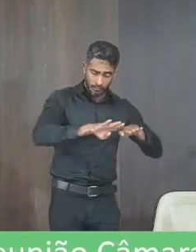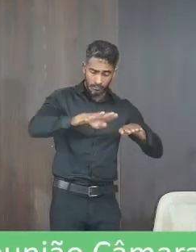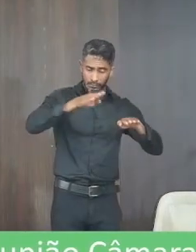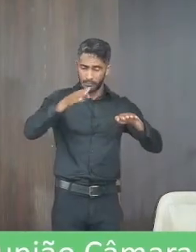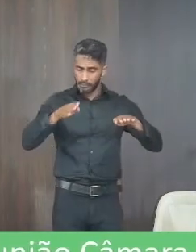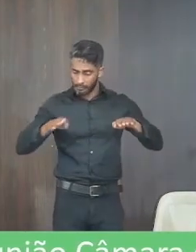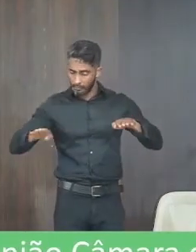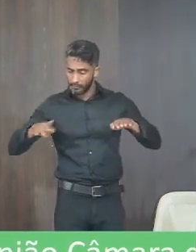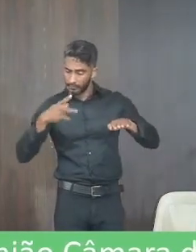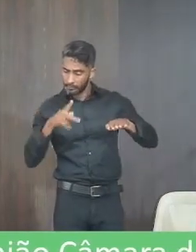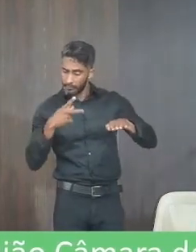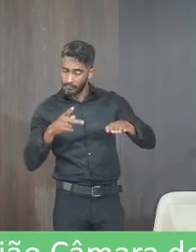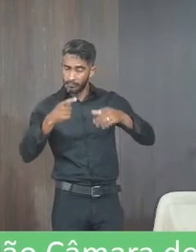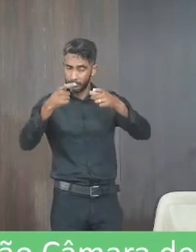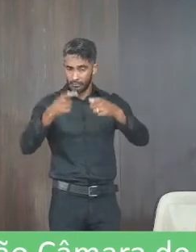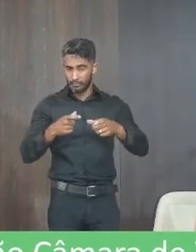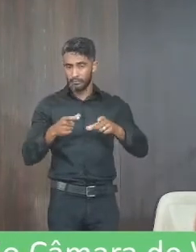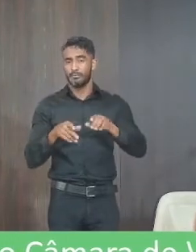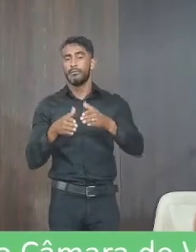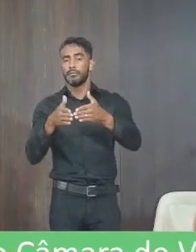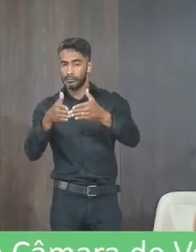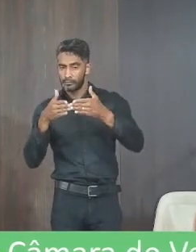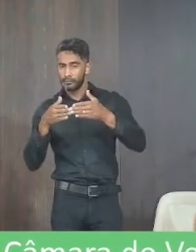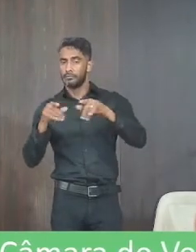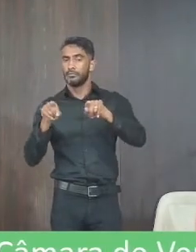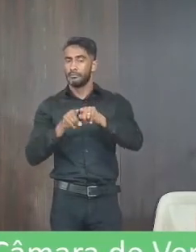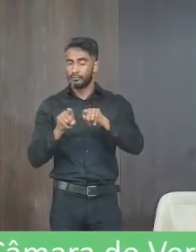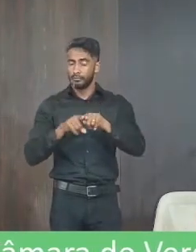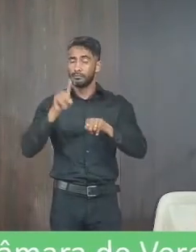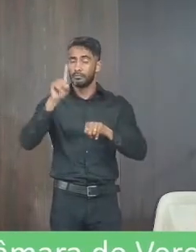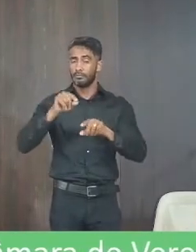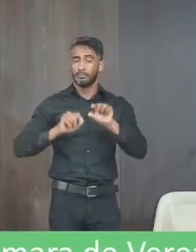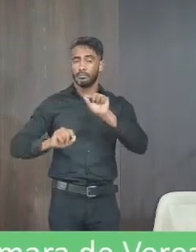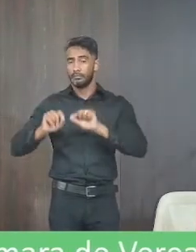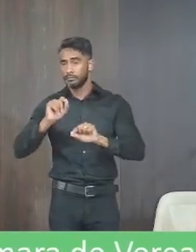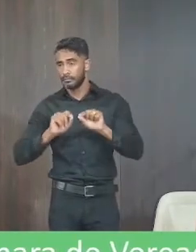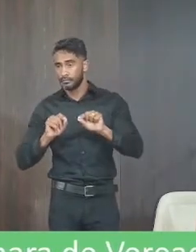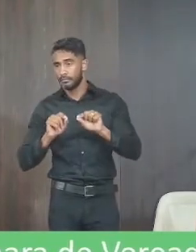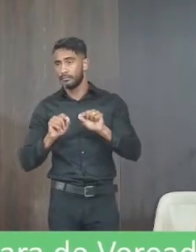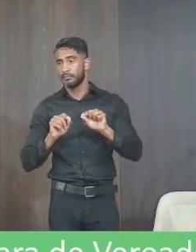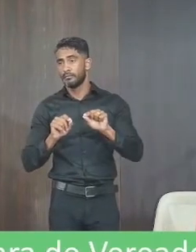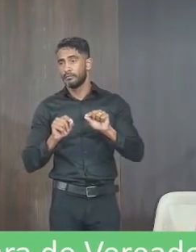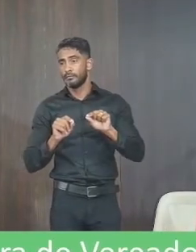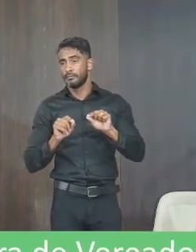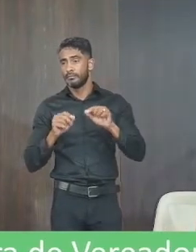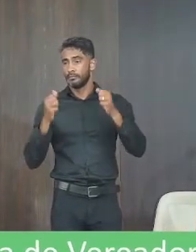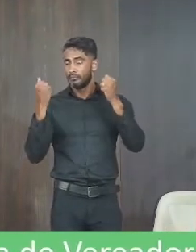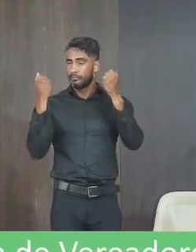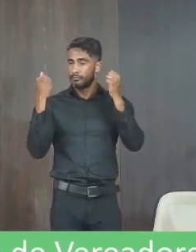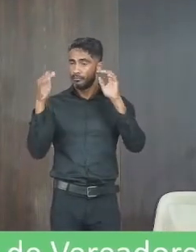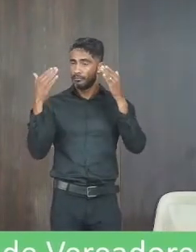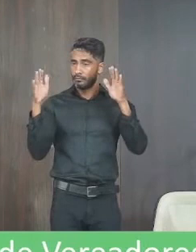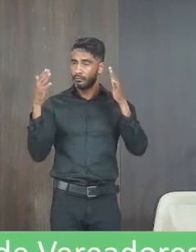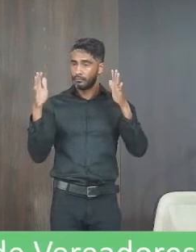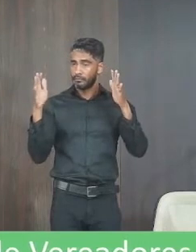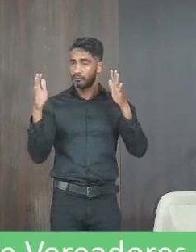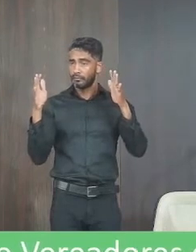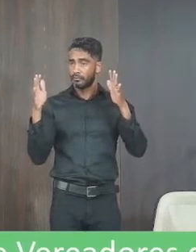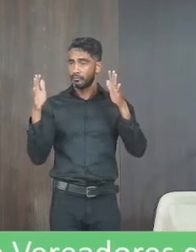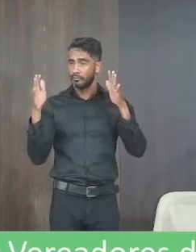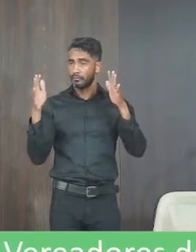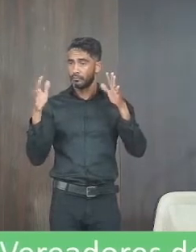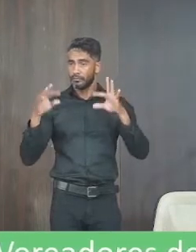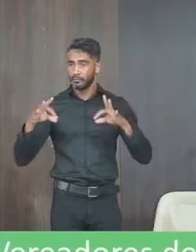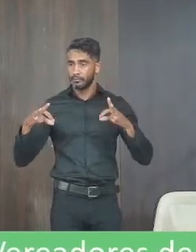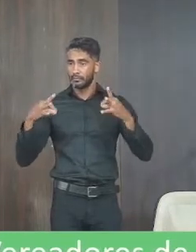e outro requerimento é um requerimento de aplauso que